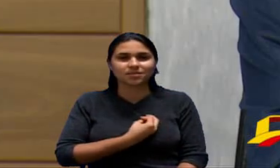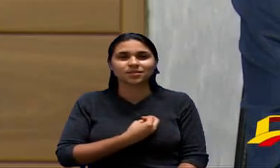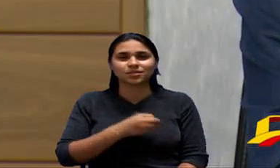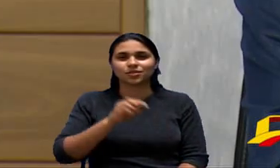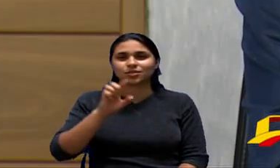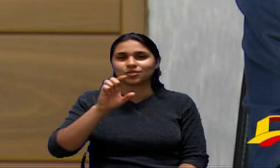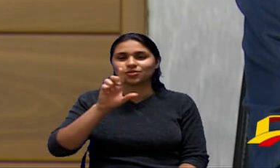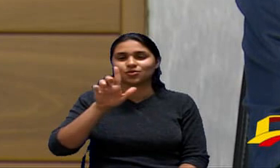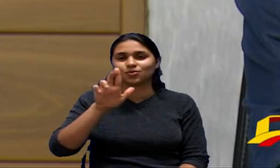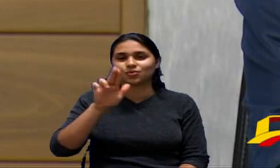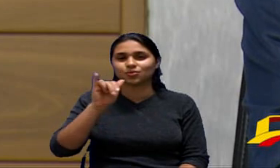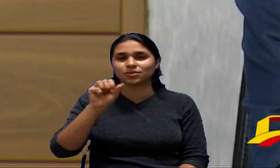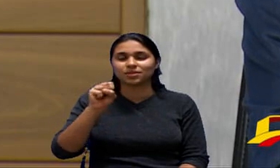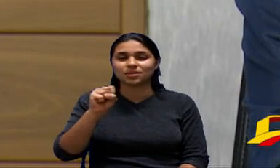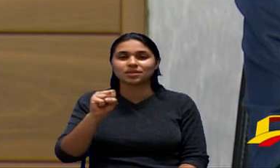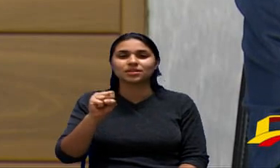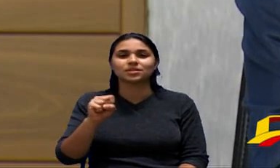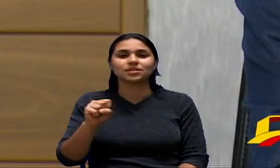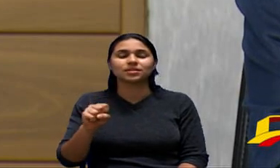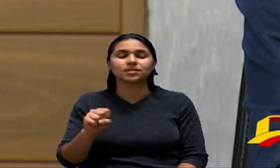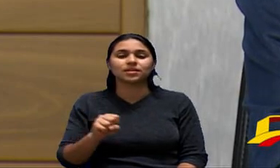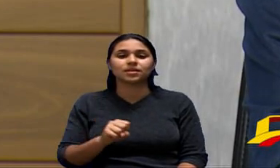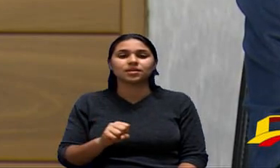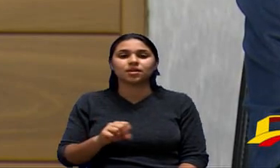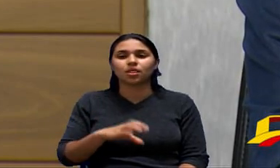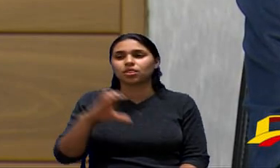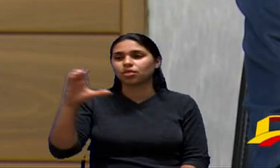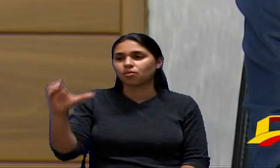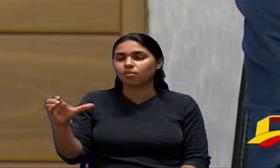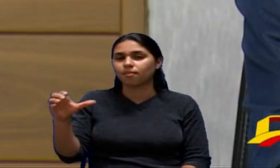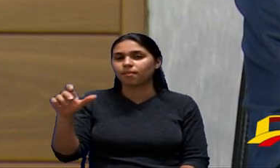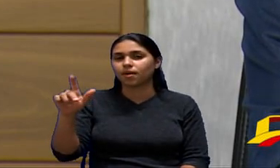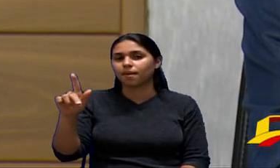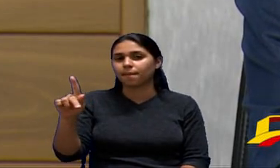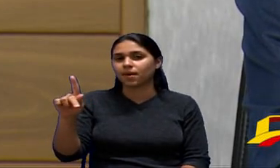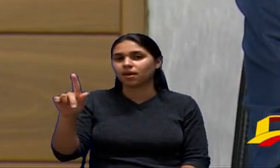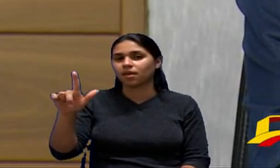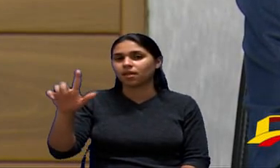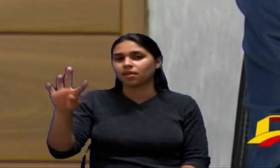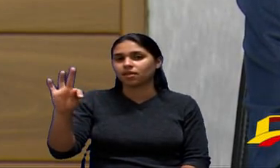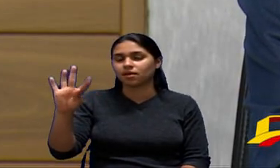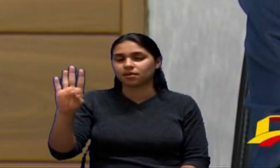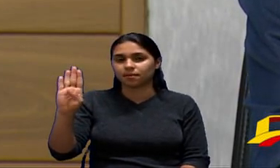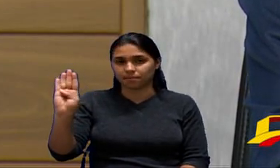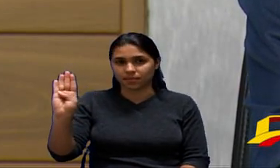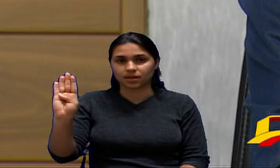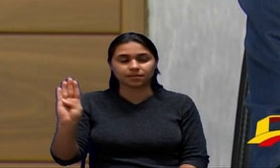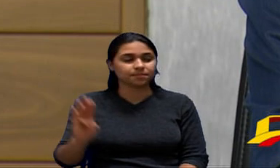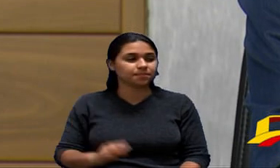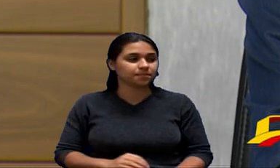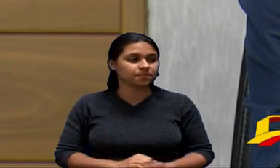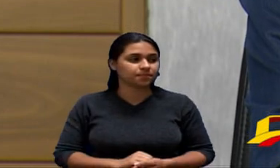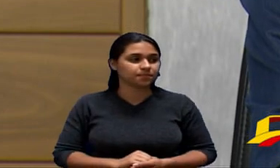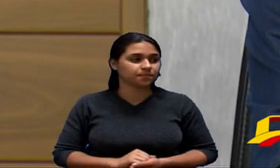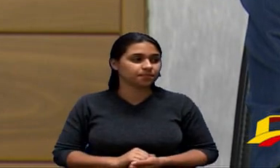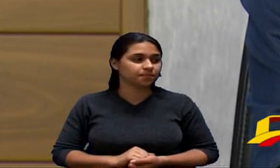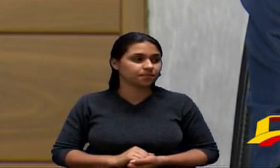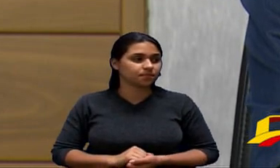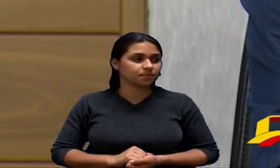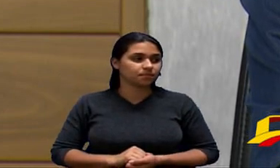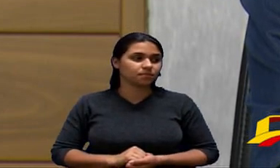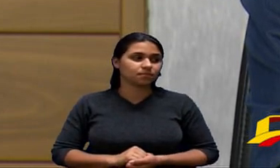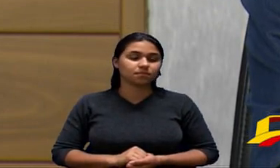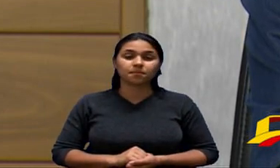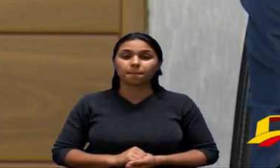também a minha assessoria aqui está presente a